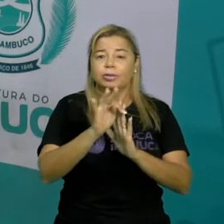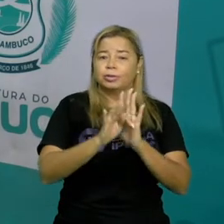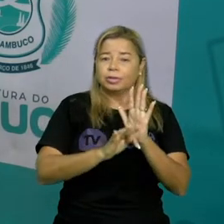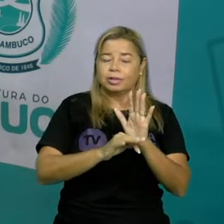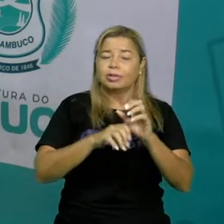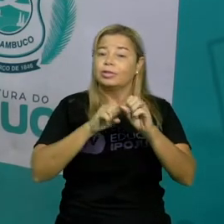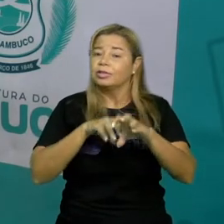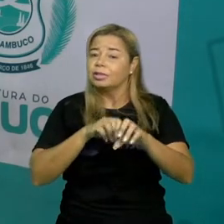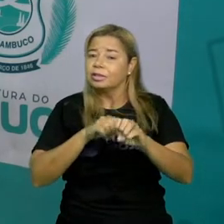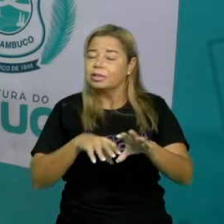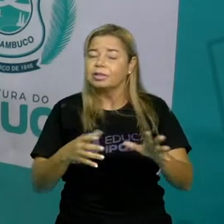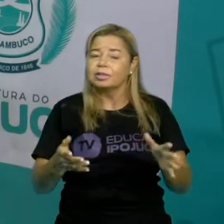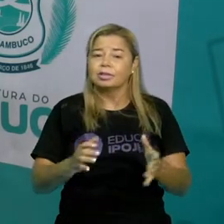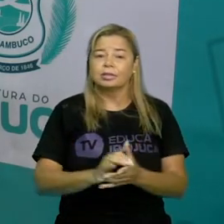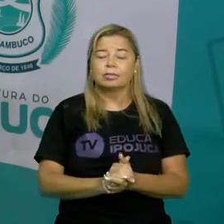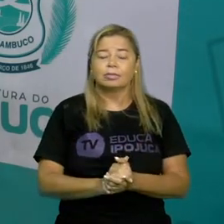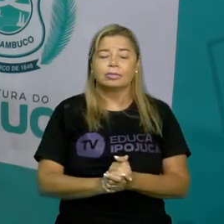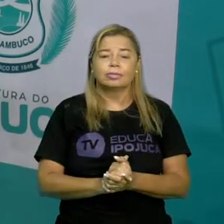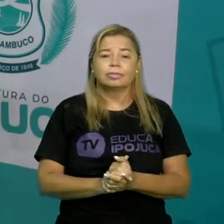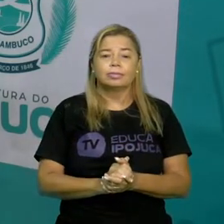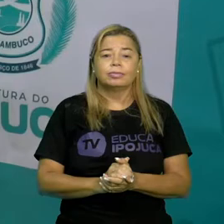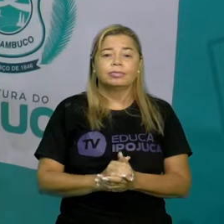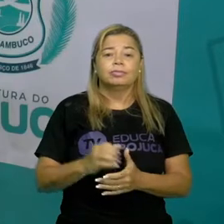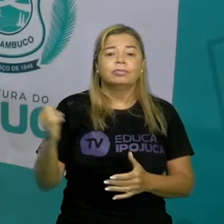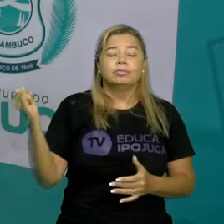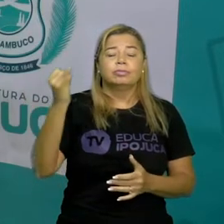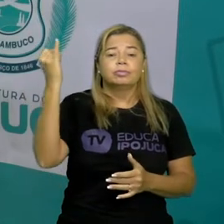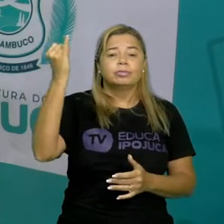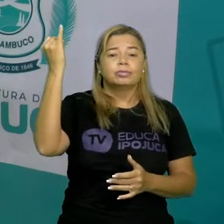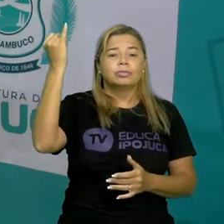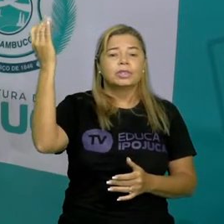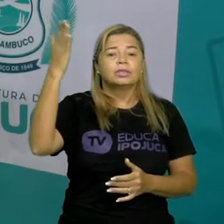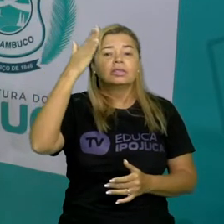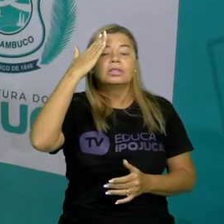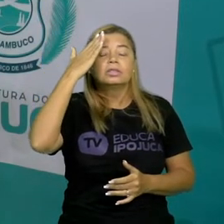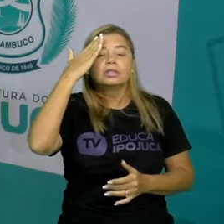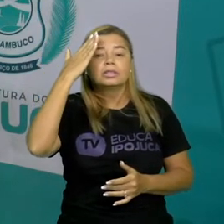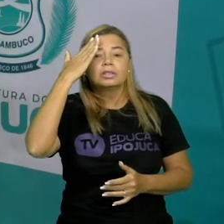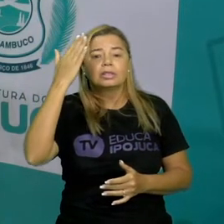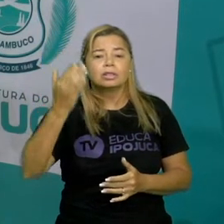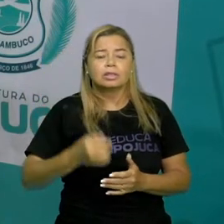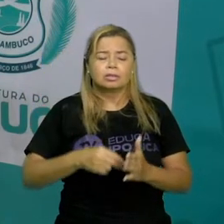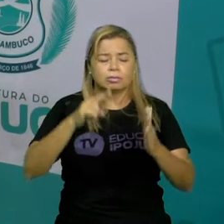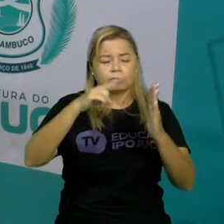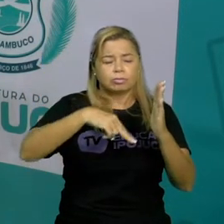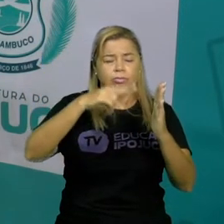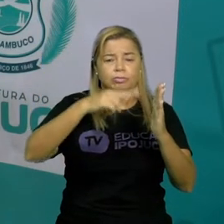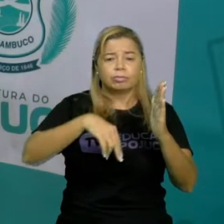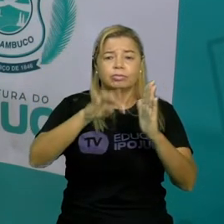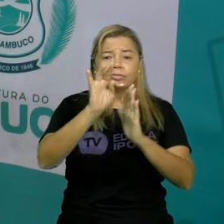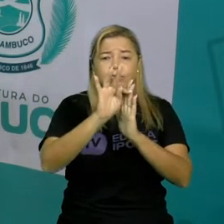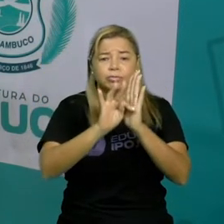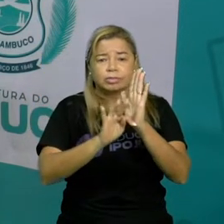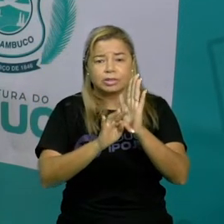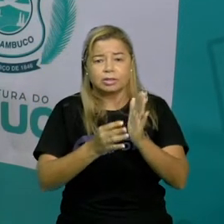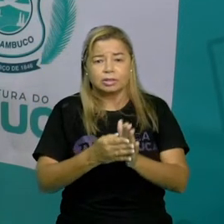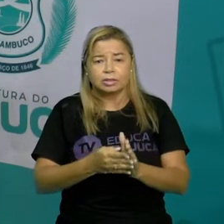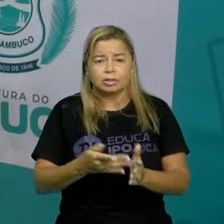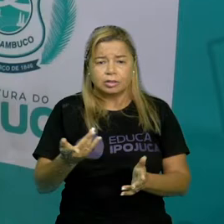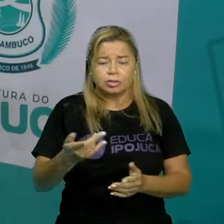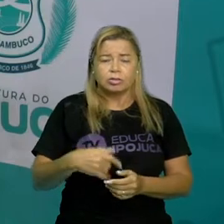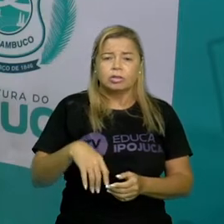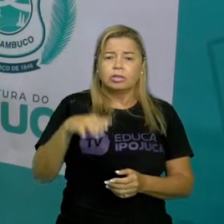deixar então é importante a gente entender se eu li o texto entendi o que aconteceu ali no meu texto